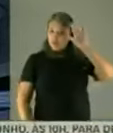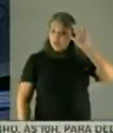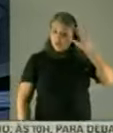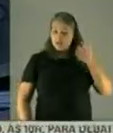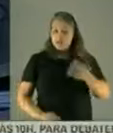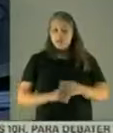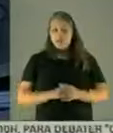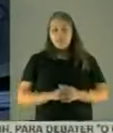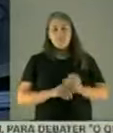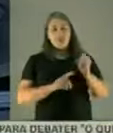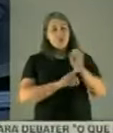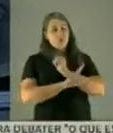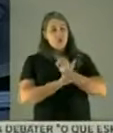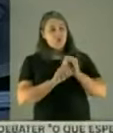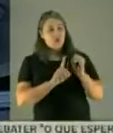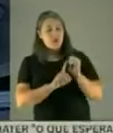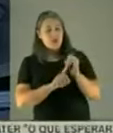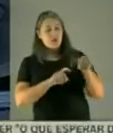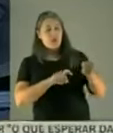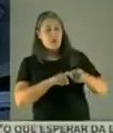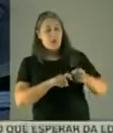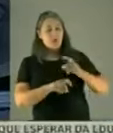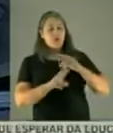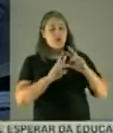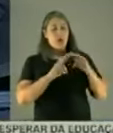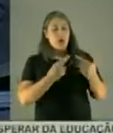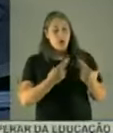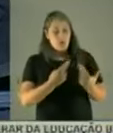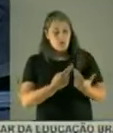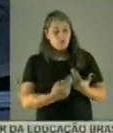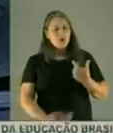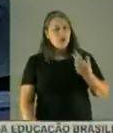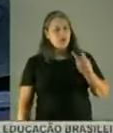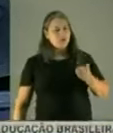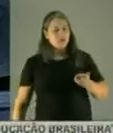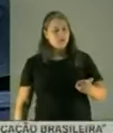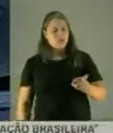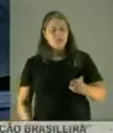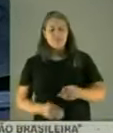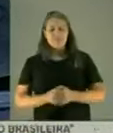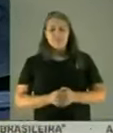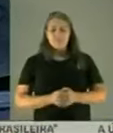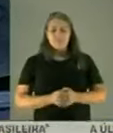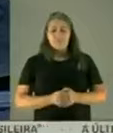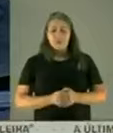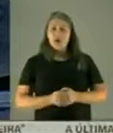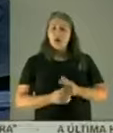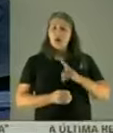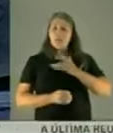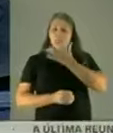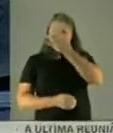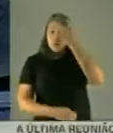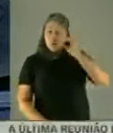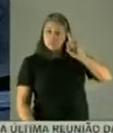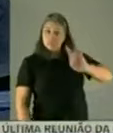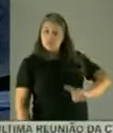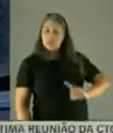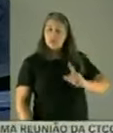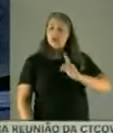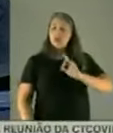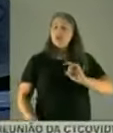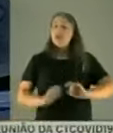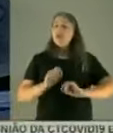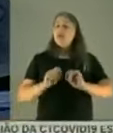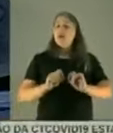As sociedades médicas têm reuniões constantes com os dirigentes, inclusive